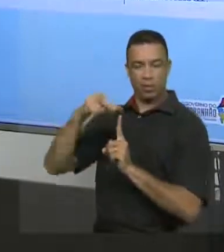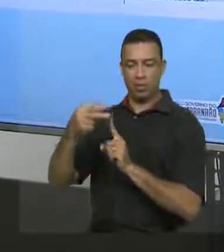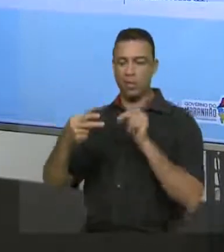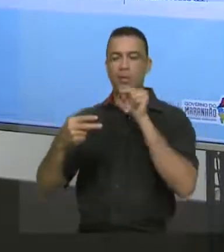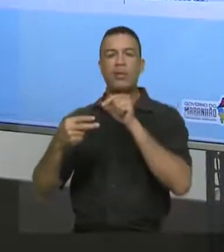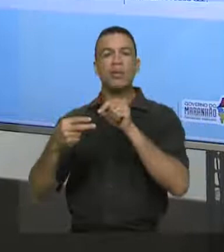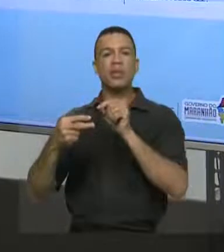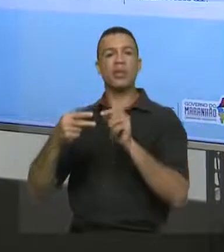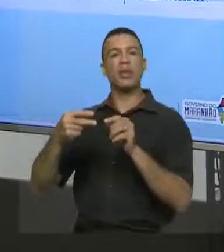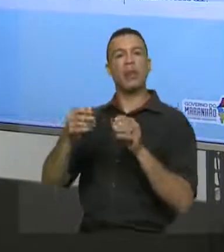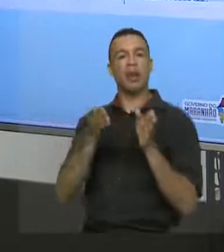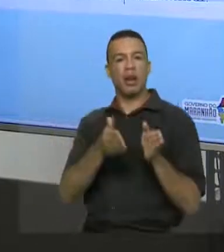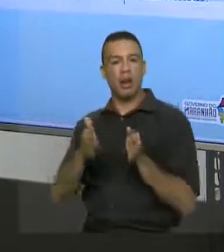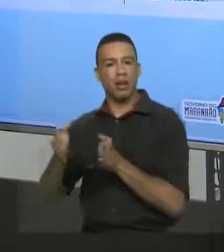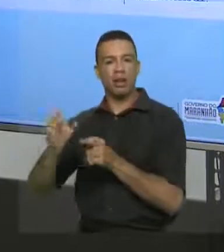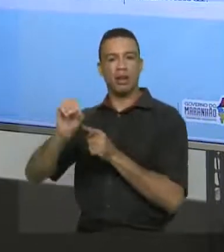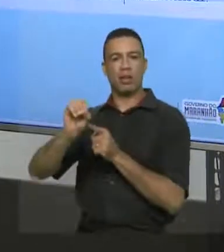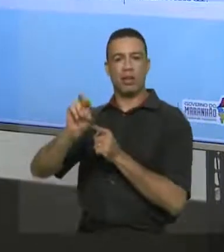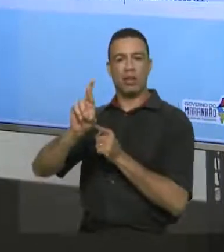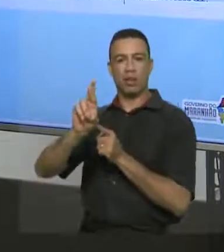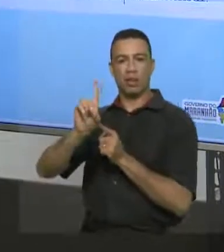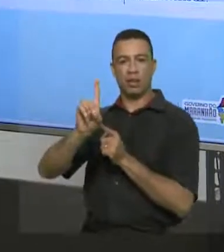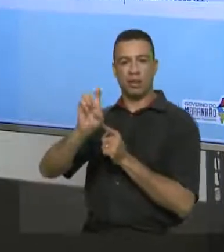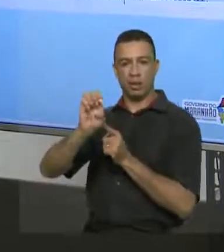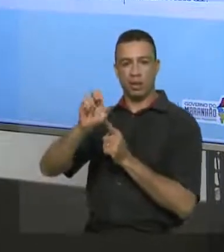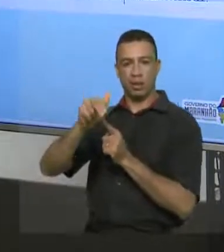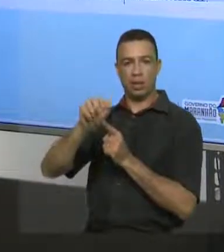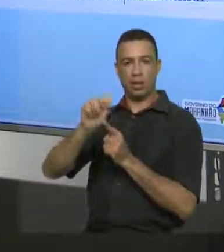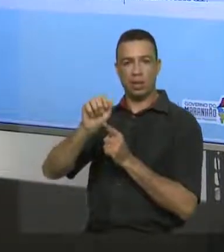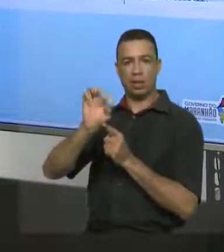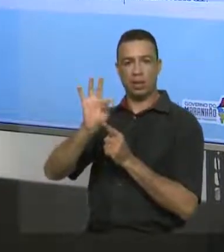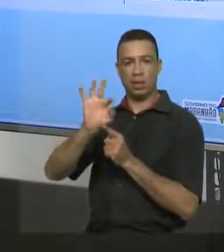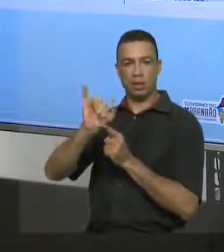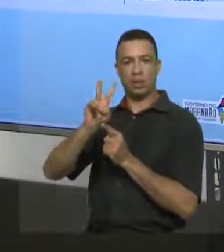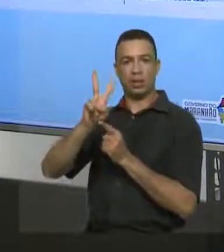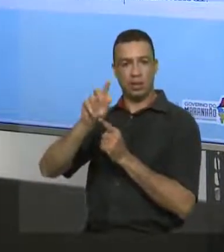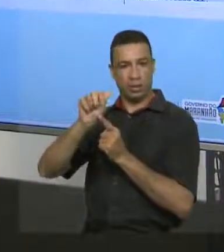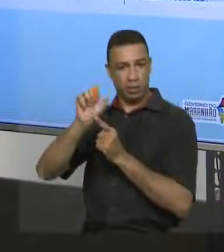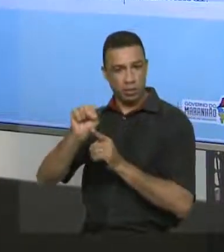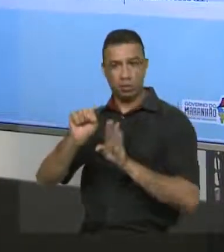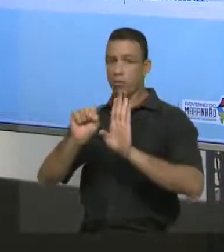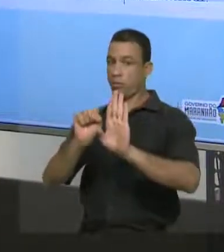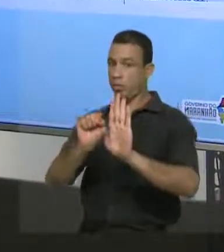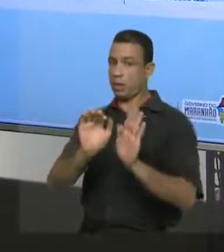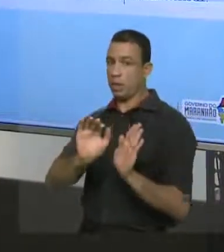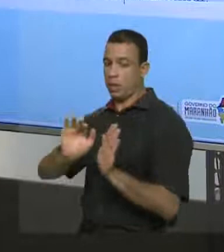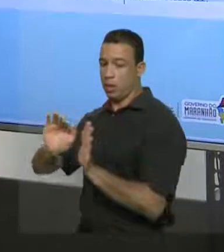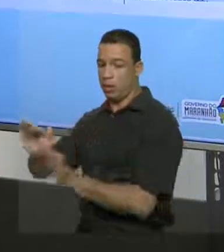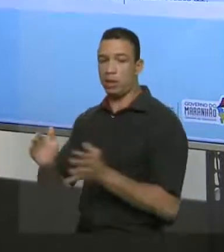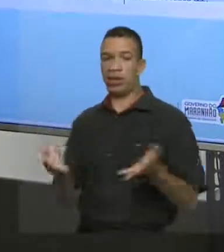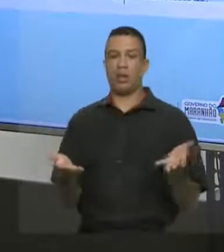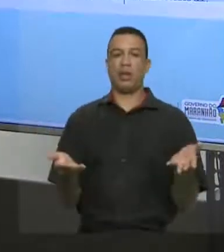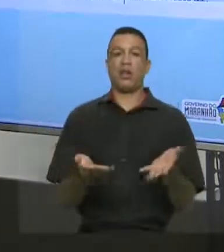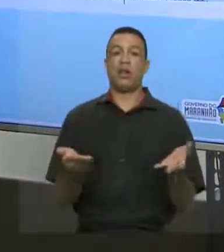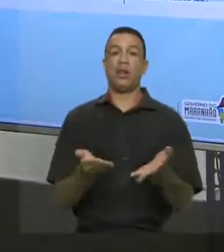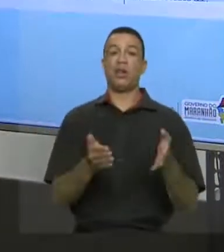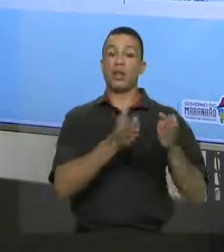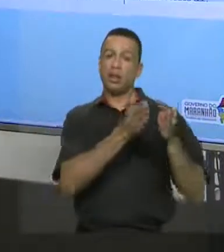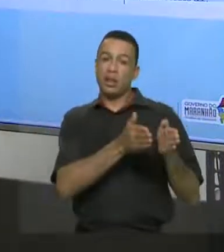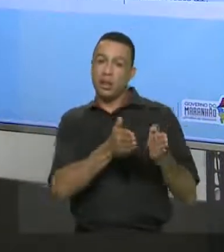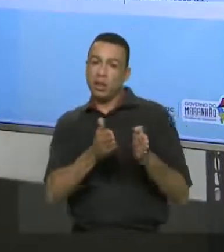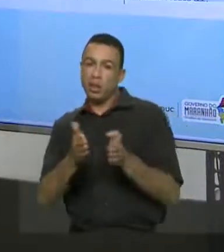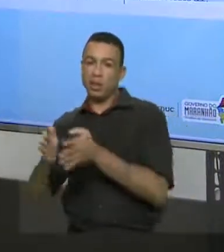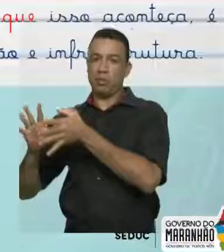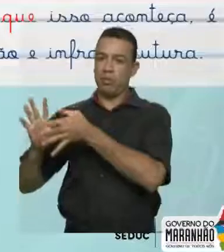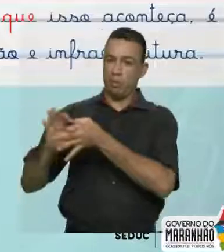ordenativas. Agora, estamos falando da coesão sem que o céu, no que se refere ao uso das conjunções. Tudo bem?